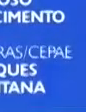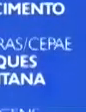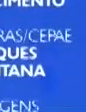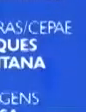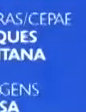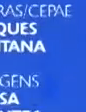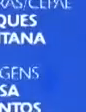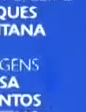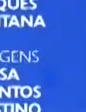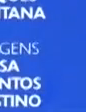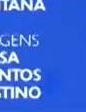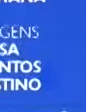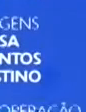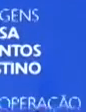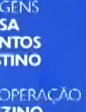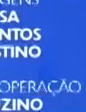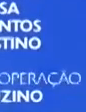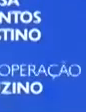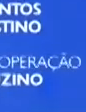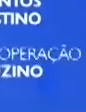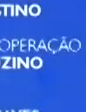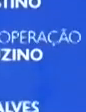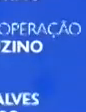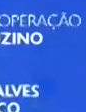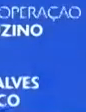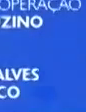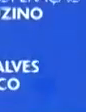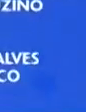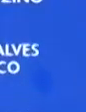Boa noite pra você e